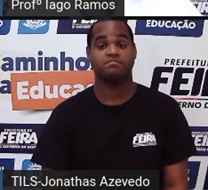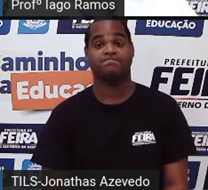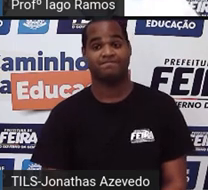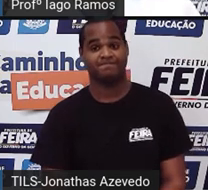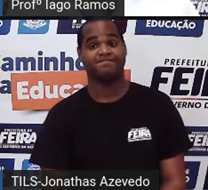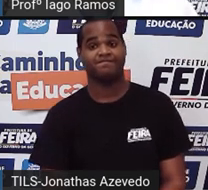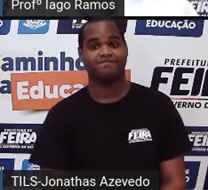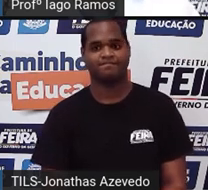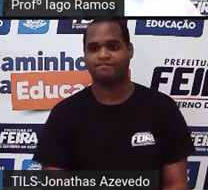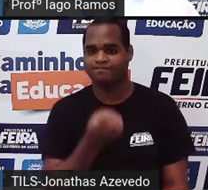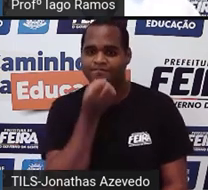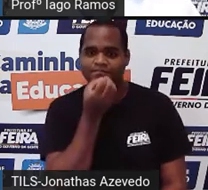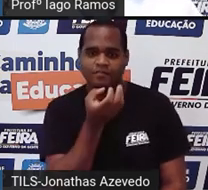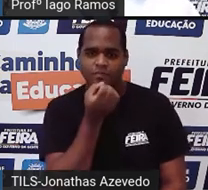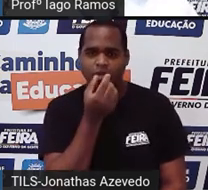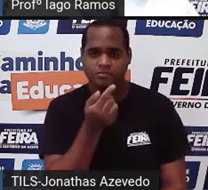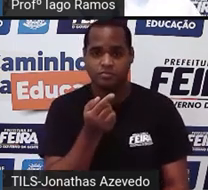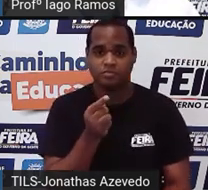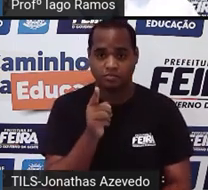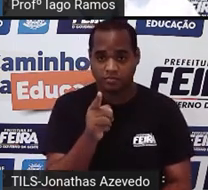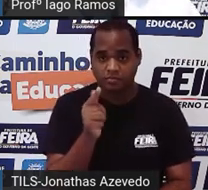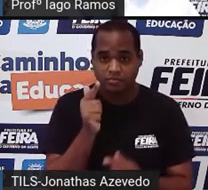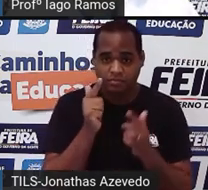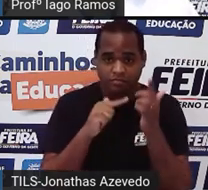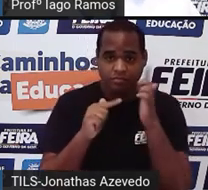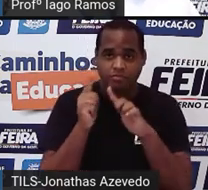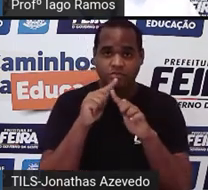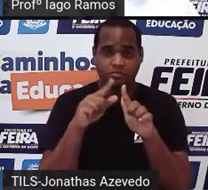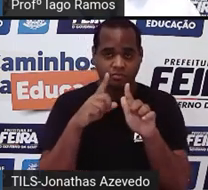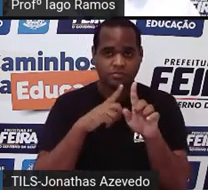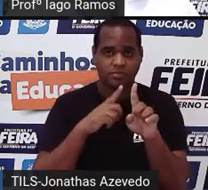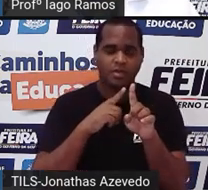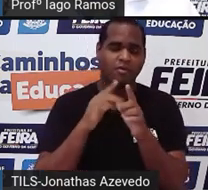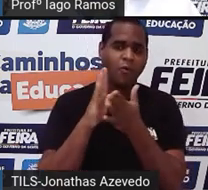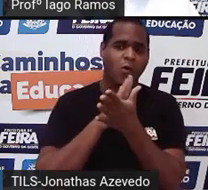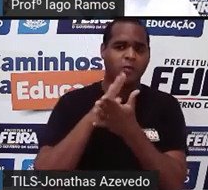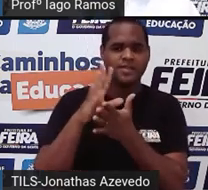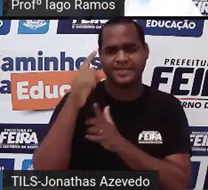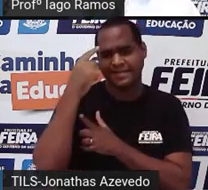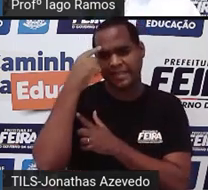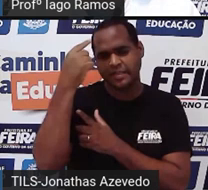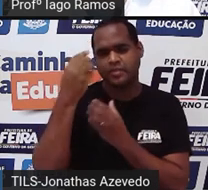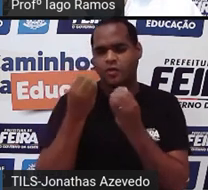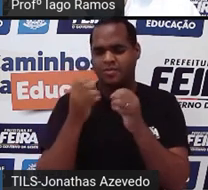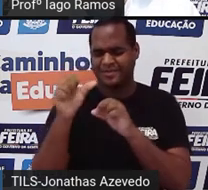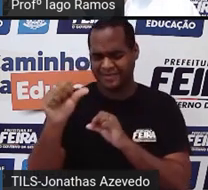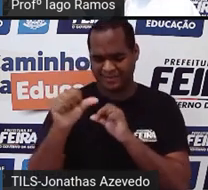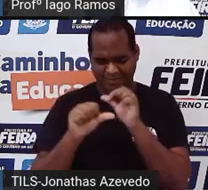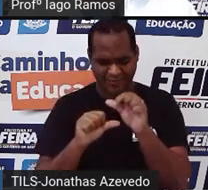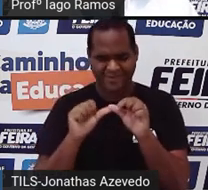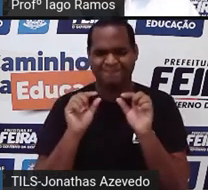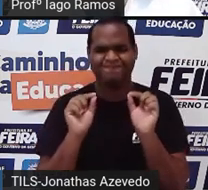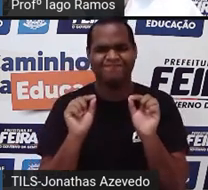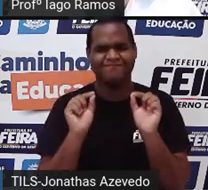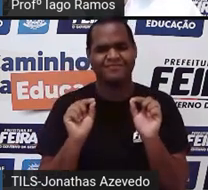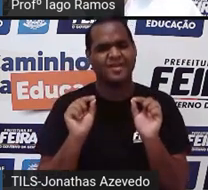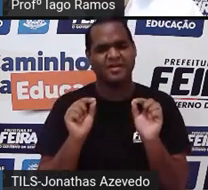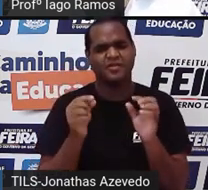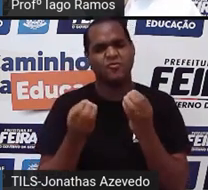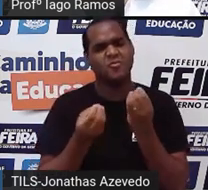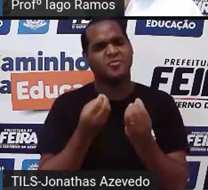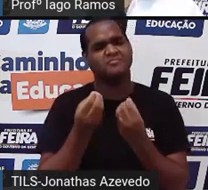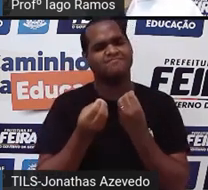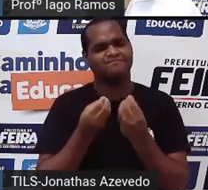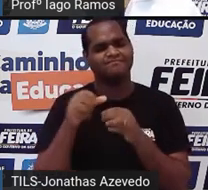eu Bom, e aí? Teve alguma ideia de como fazer isso? Como fazer uma